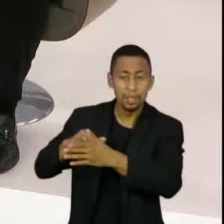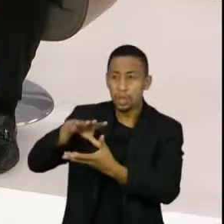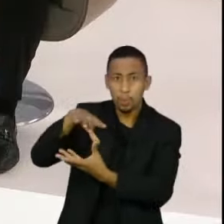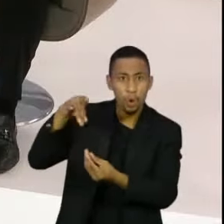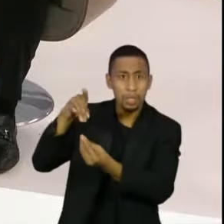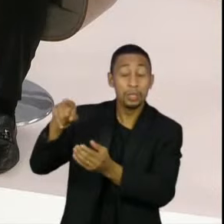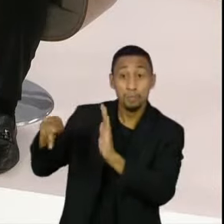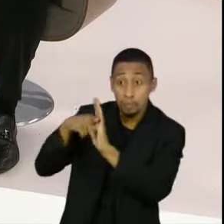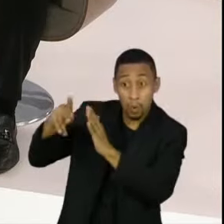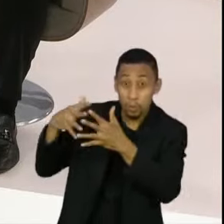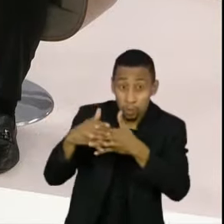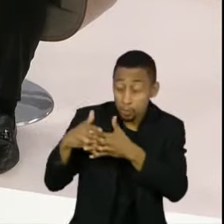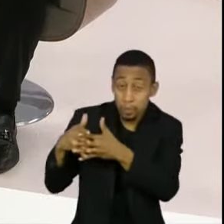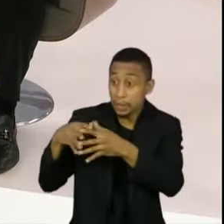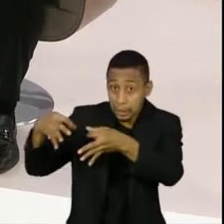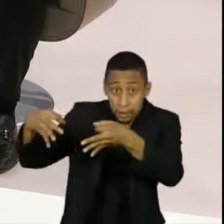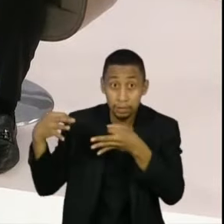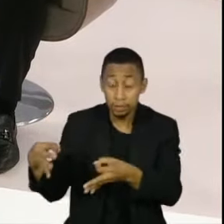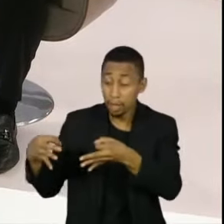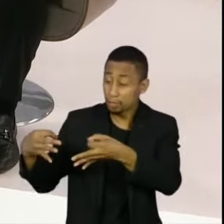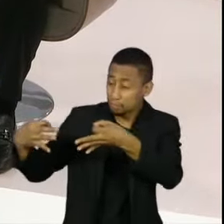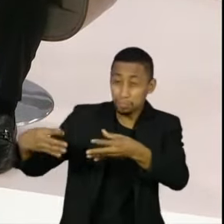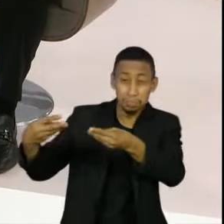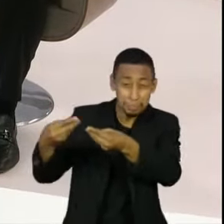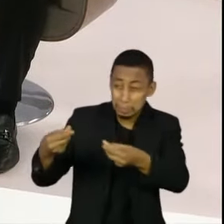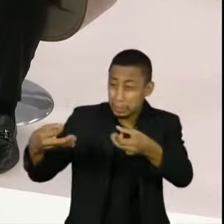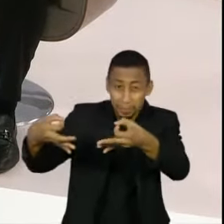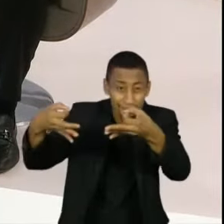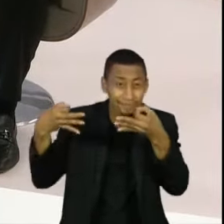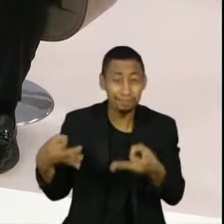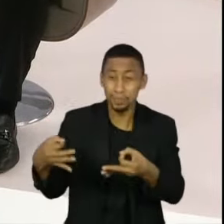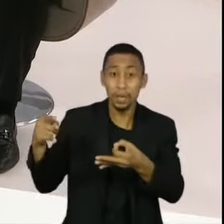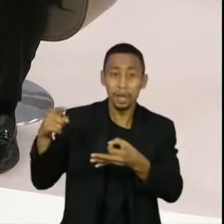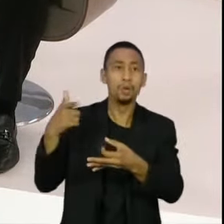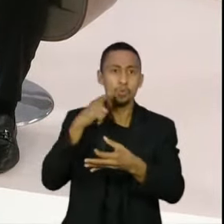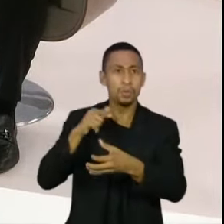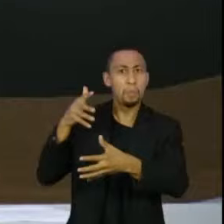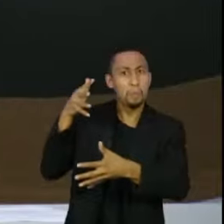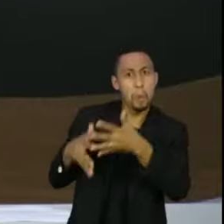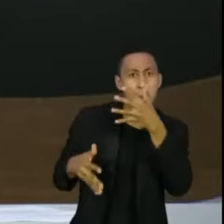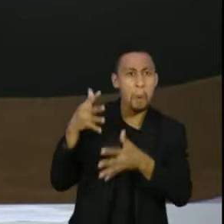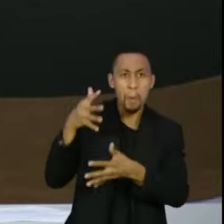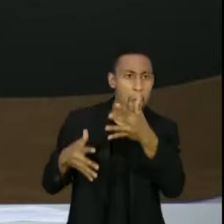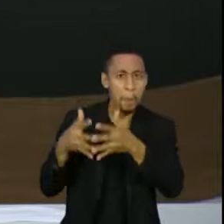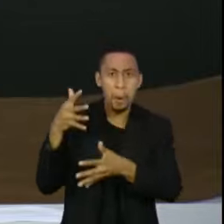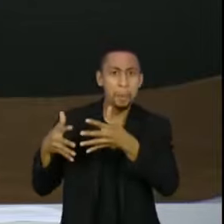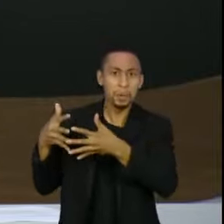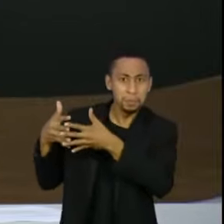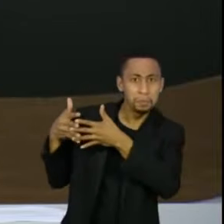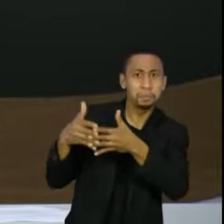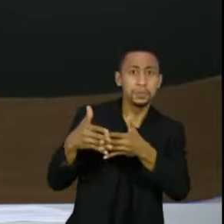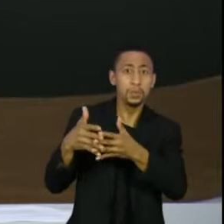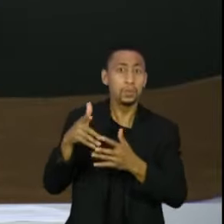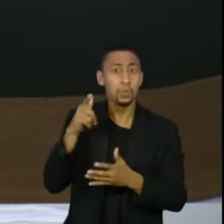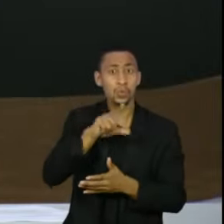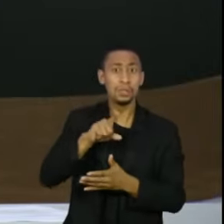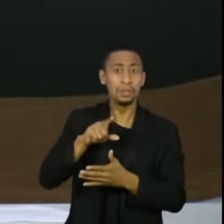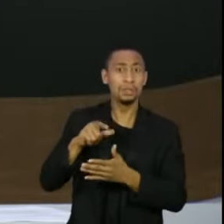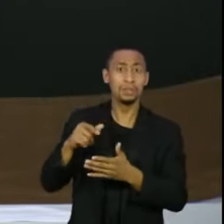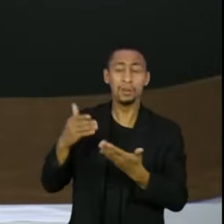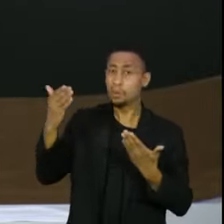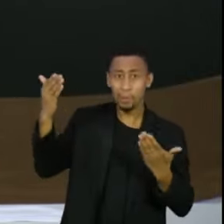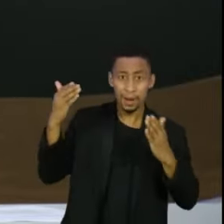mais sólida do que a nossa, muito mais experimentada que a nossa e com instituições muito mais funcionais do que as nossas.